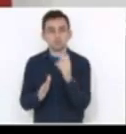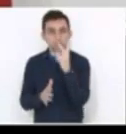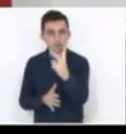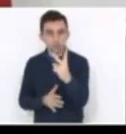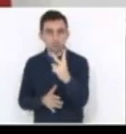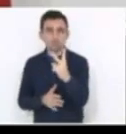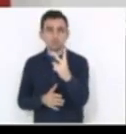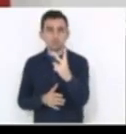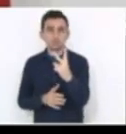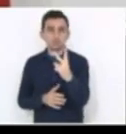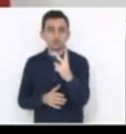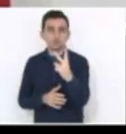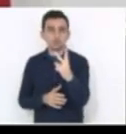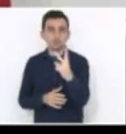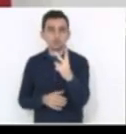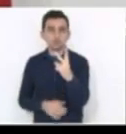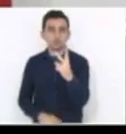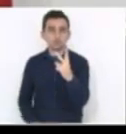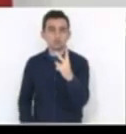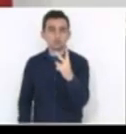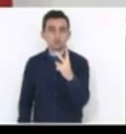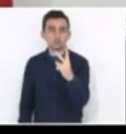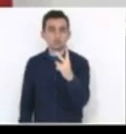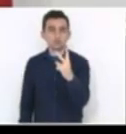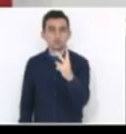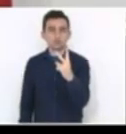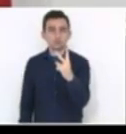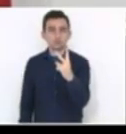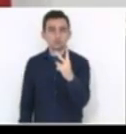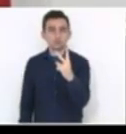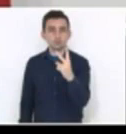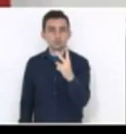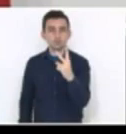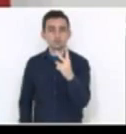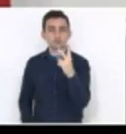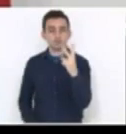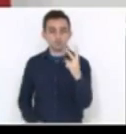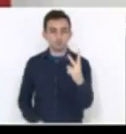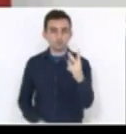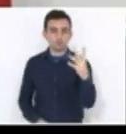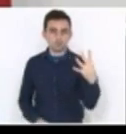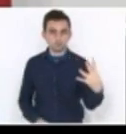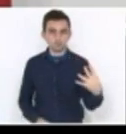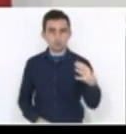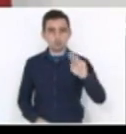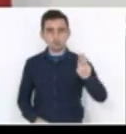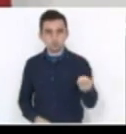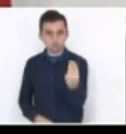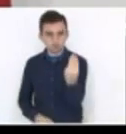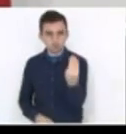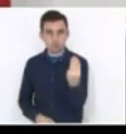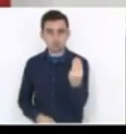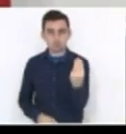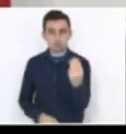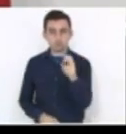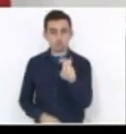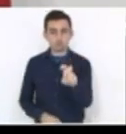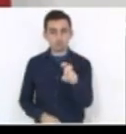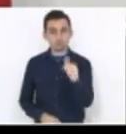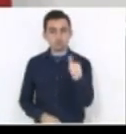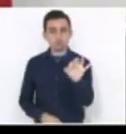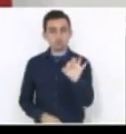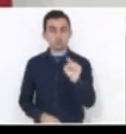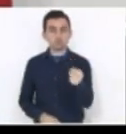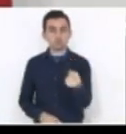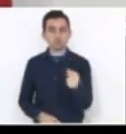224,510,000. Dividido por